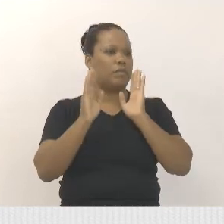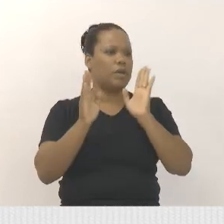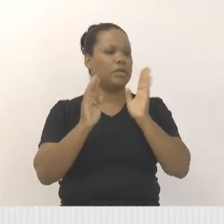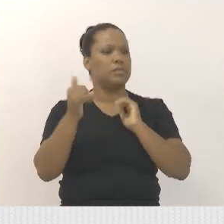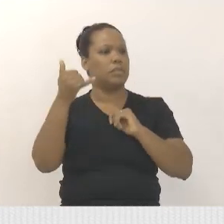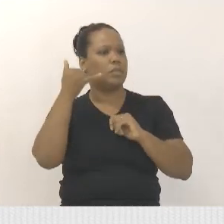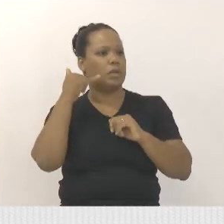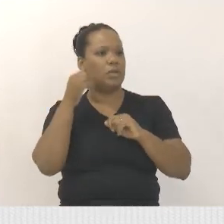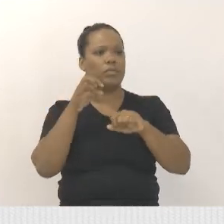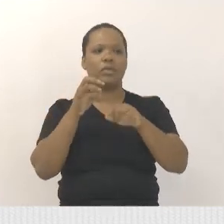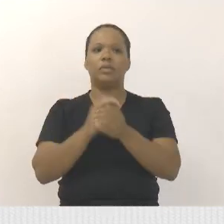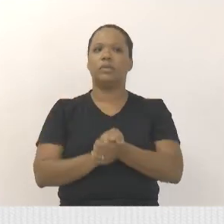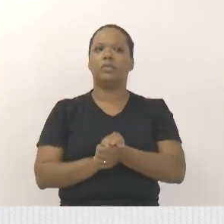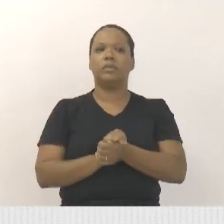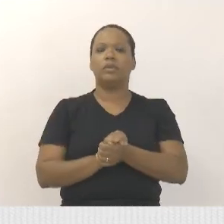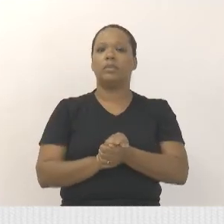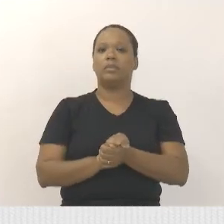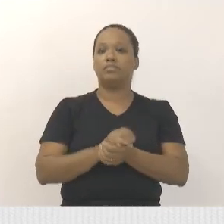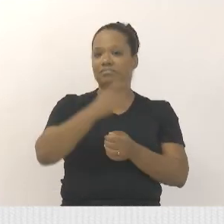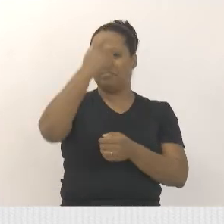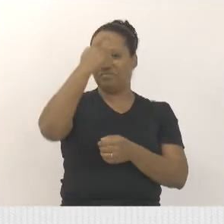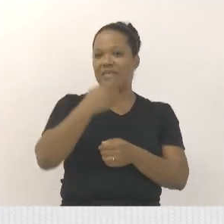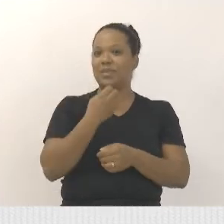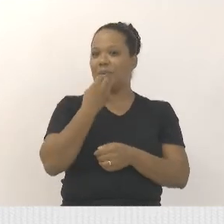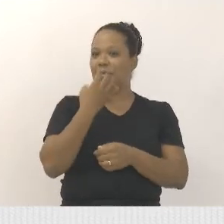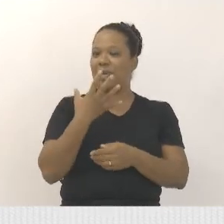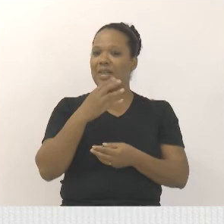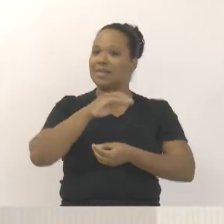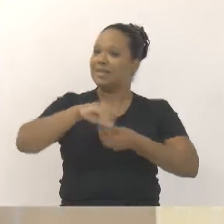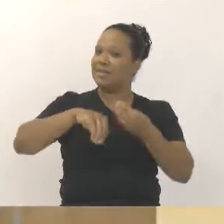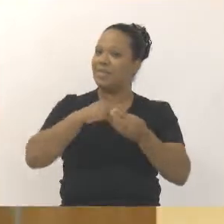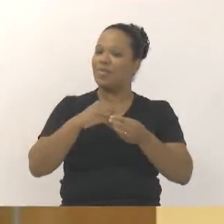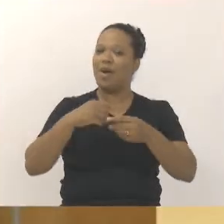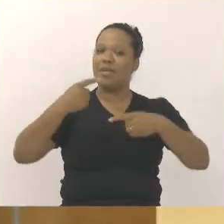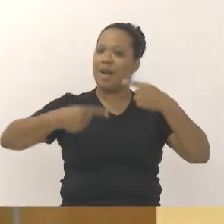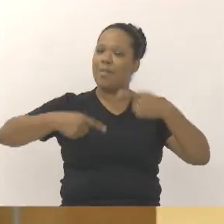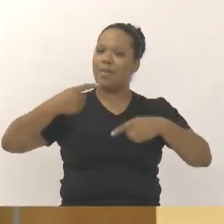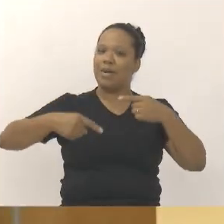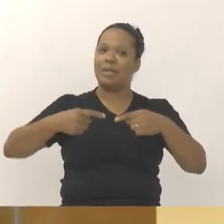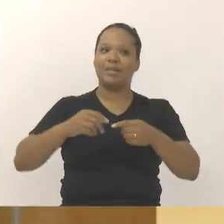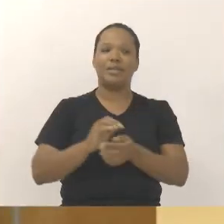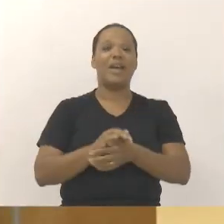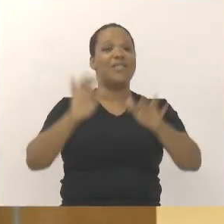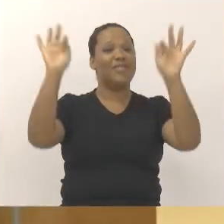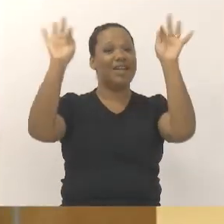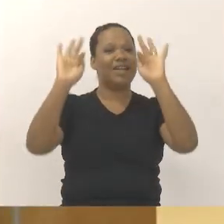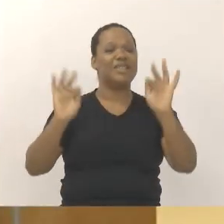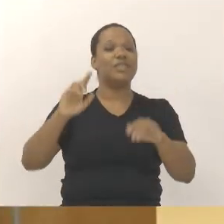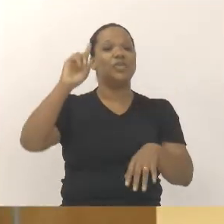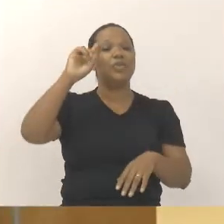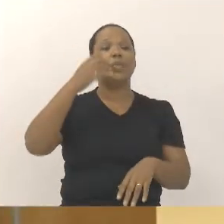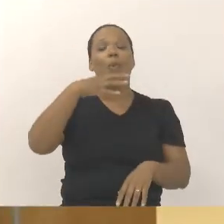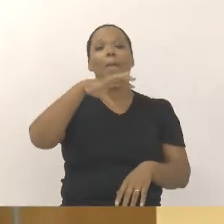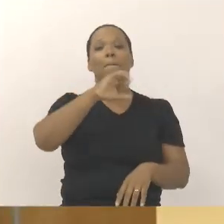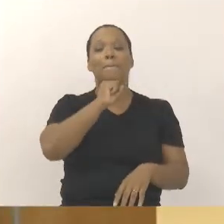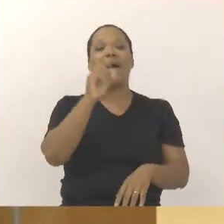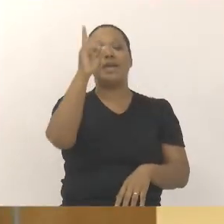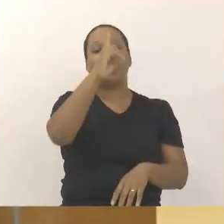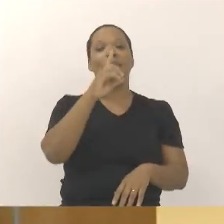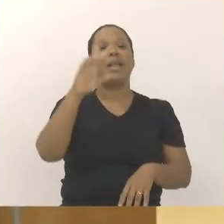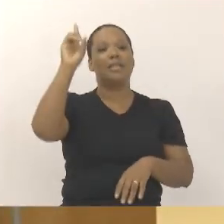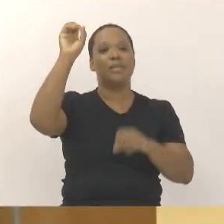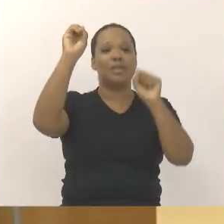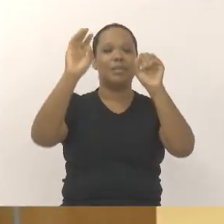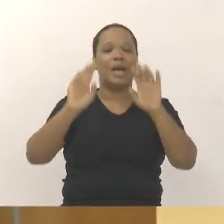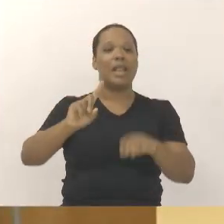Acompanhe o nosso trabalho, porque pessoa do bem participa da política também. Uma boa tarde, feliz dia dos pais em domingão, fiquem com Deus e